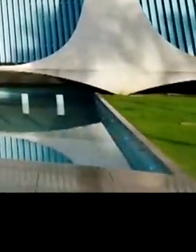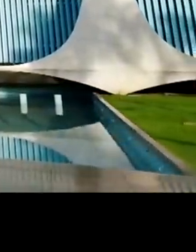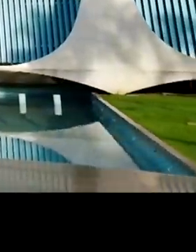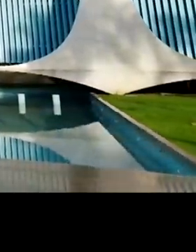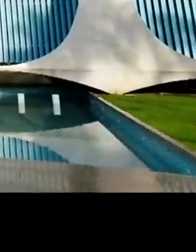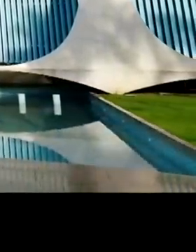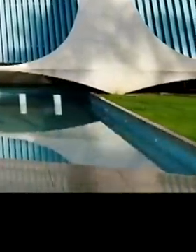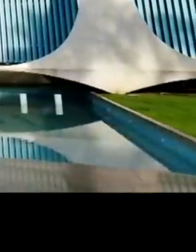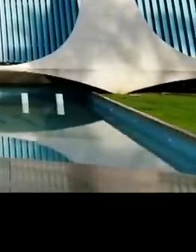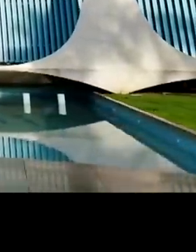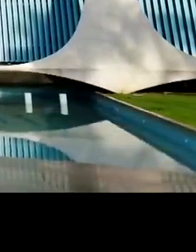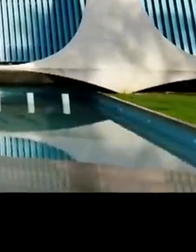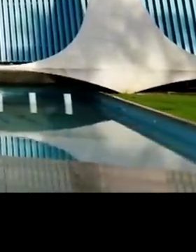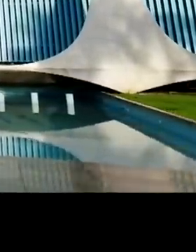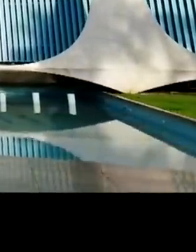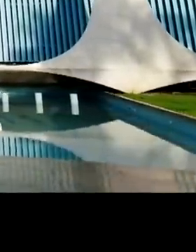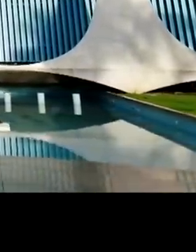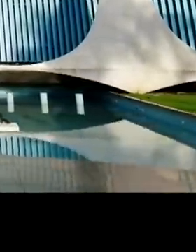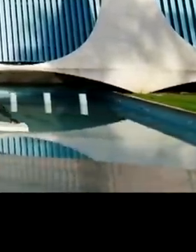Transcrição Legendas Quintena Coelho